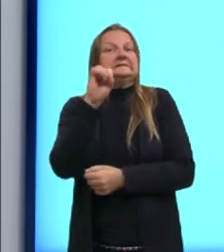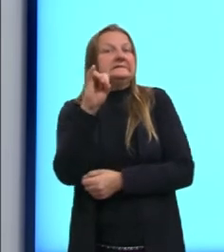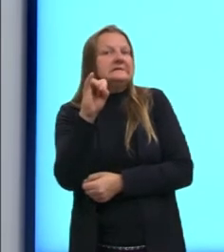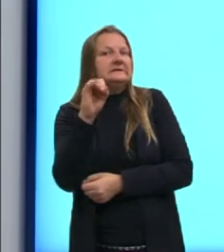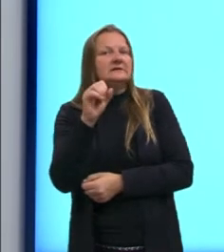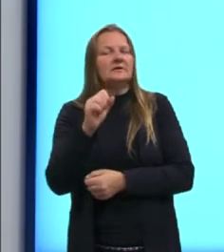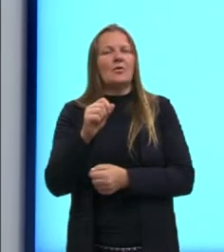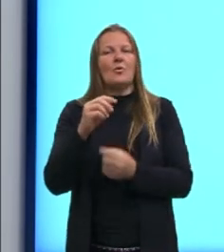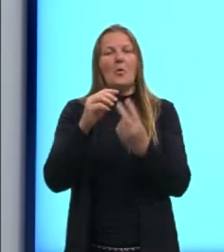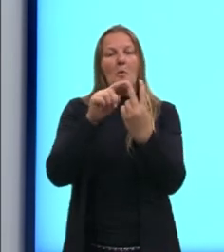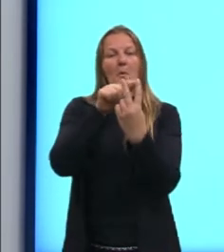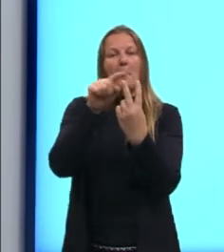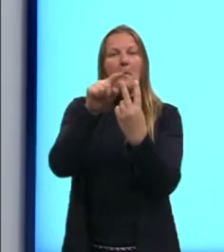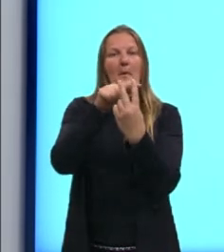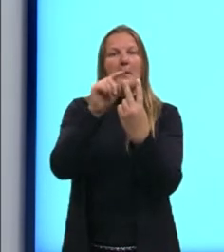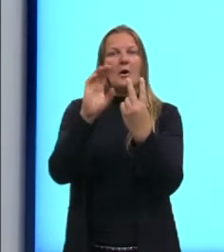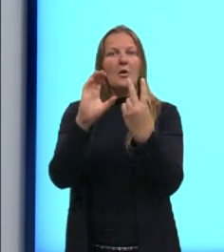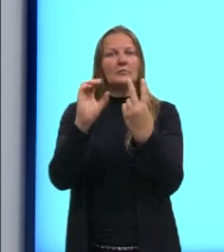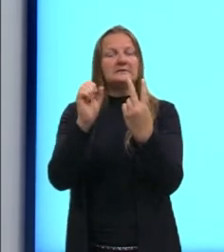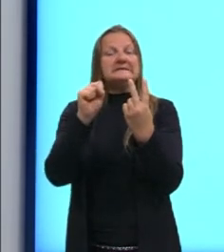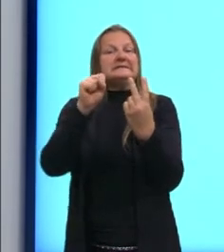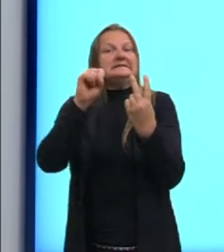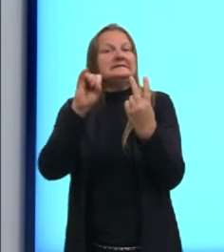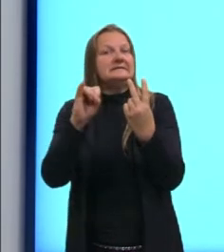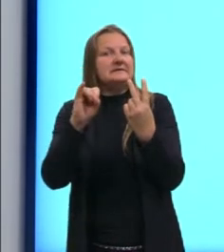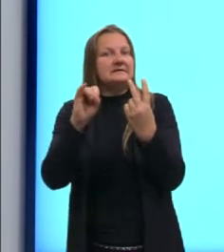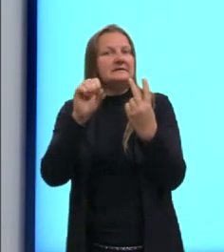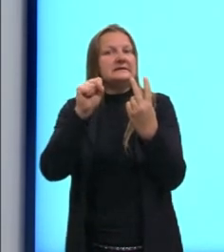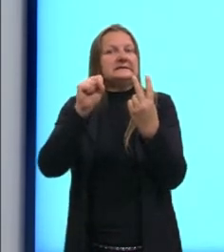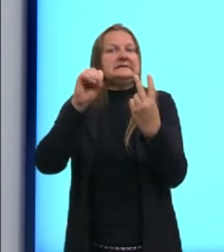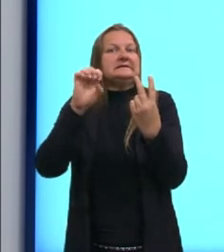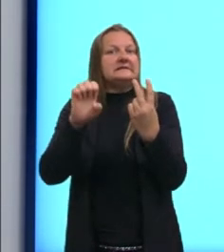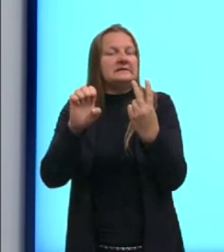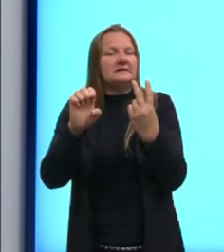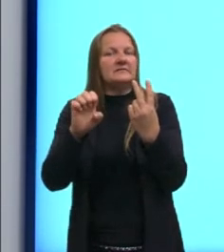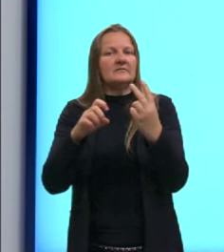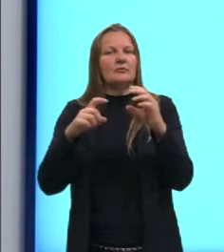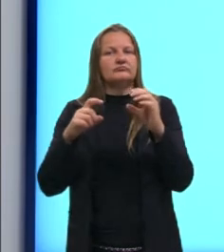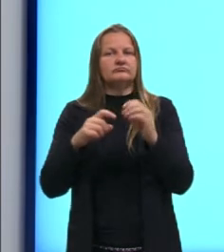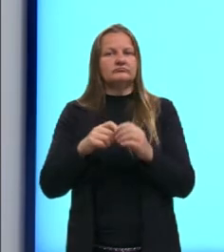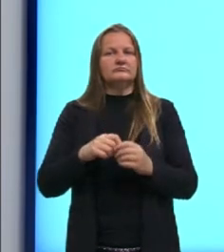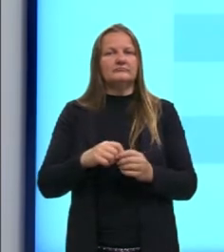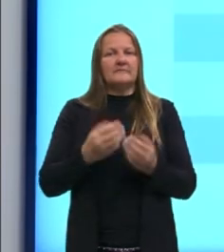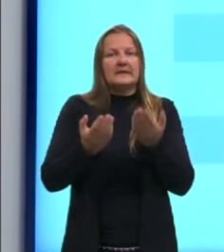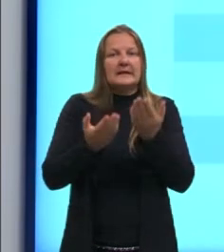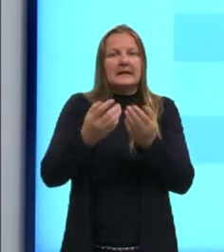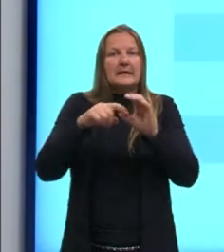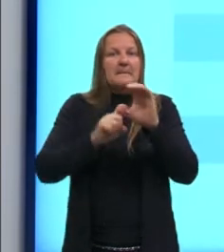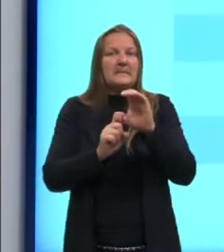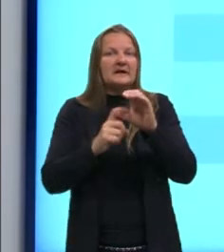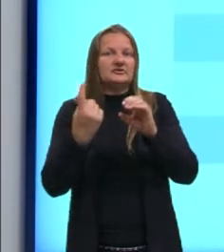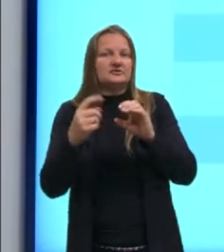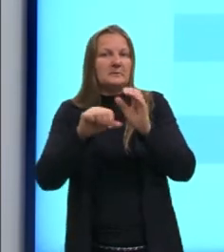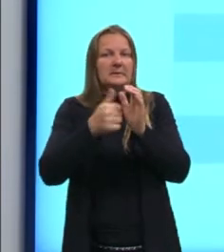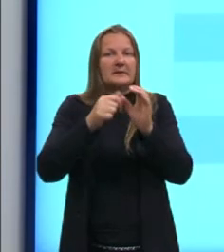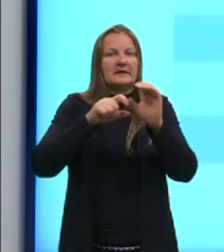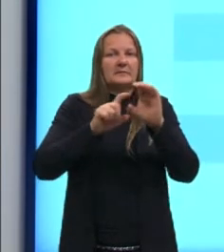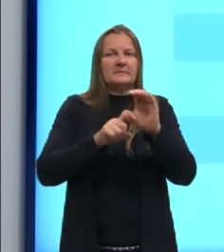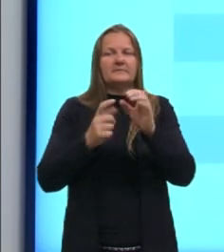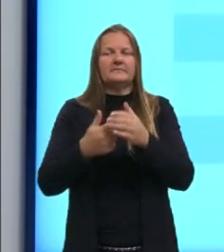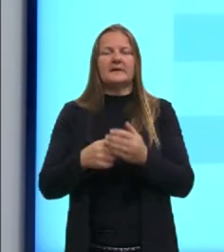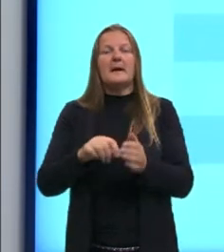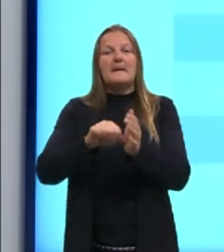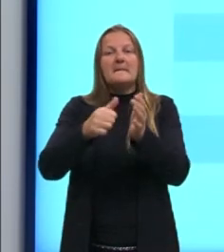bicondicional. Nós vamos ver um pouquinho de cada uma delas, então, na nossa aula. A primeira, então, aqui, a